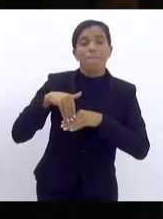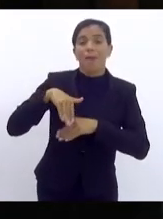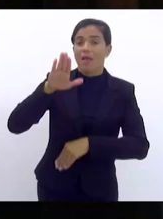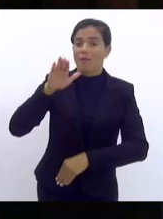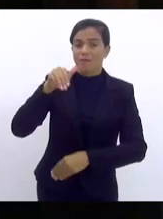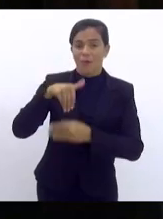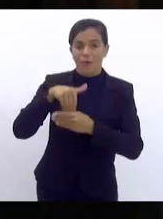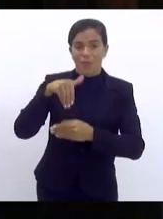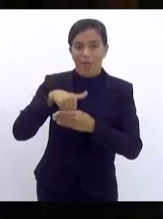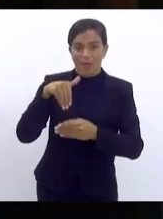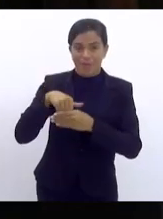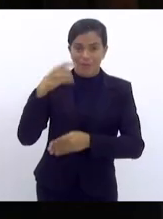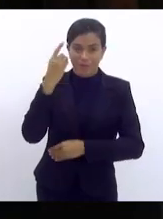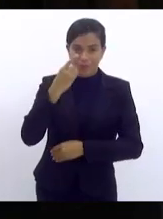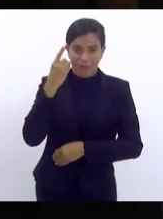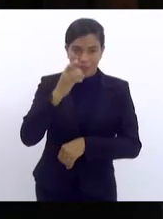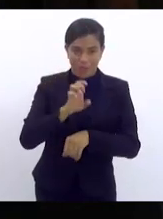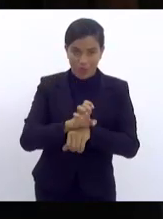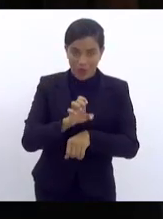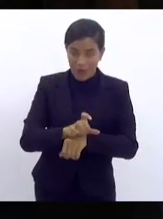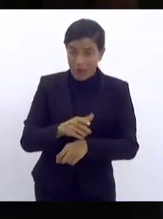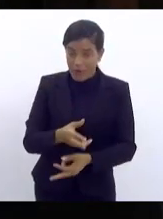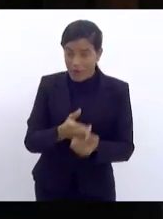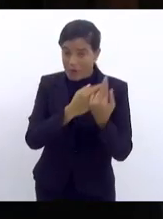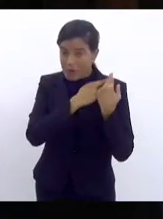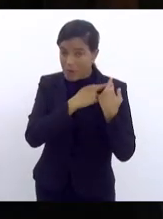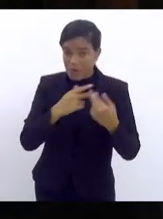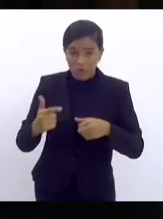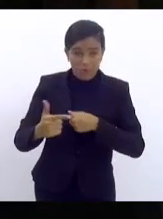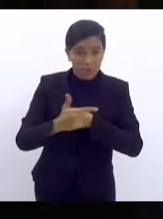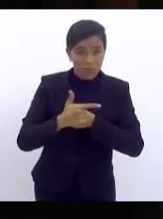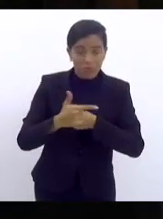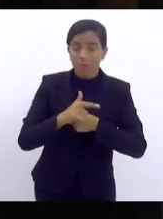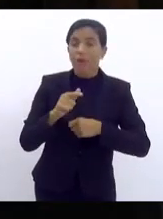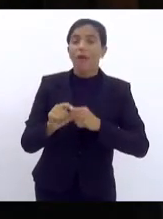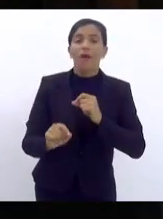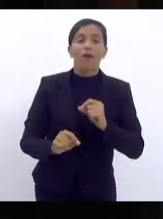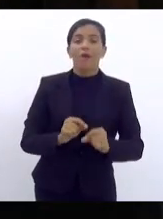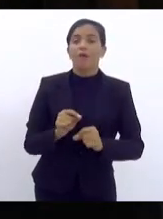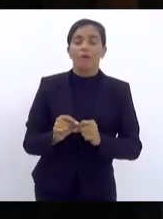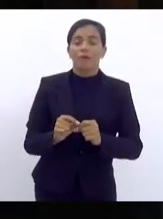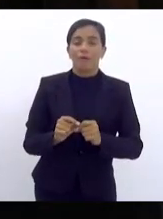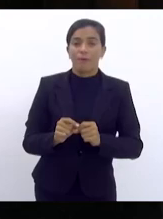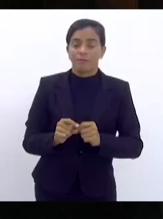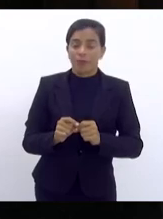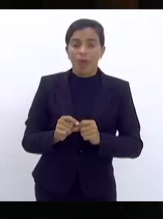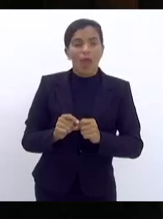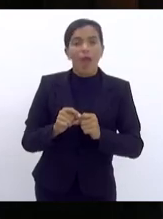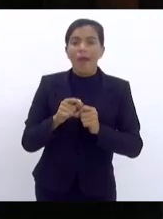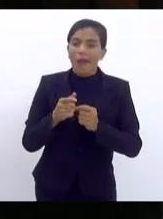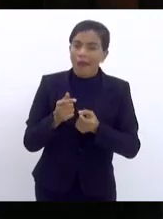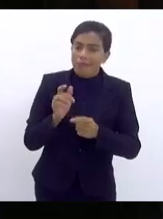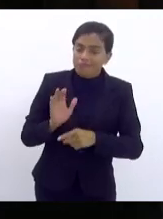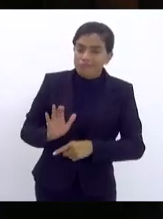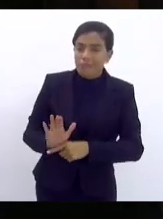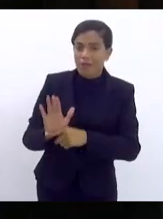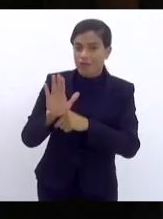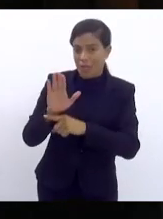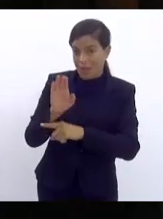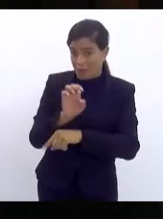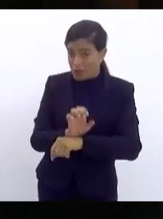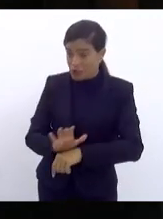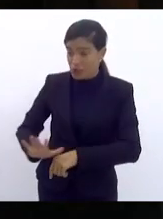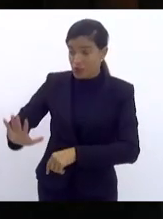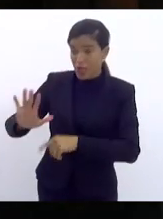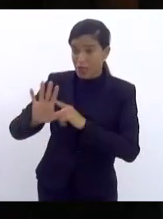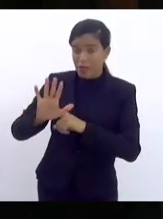Mangaratiba para deputado estadual. e o meu dever, o meu papel é, sim, obviamente, olhar para todo o Estado, mas, de